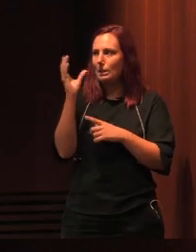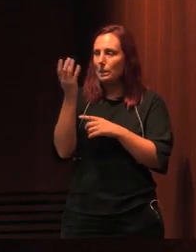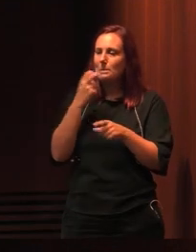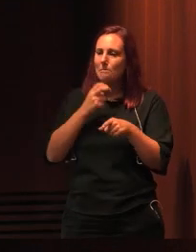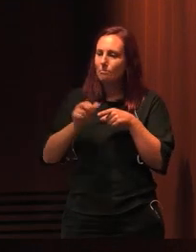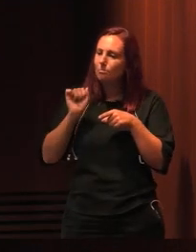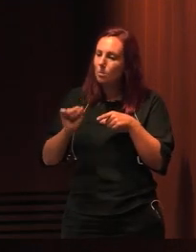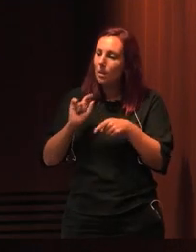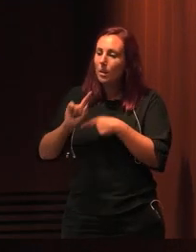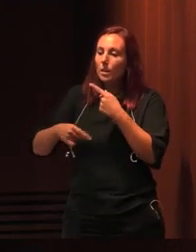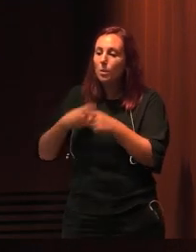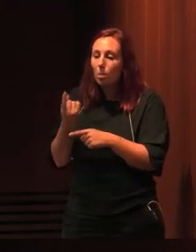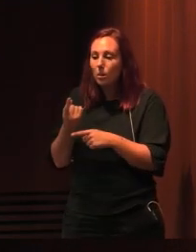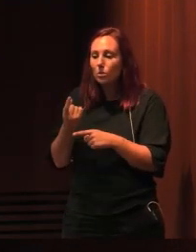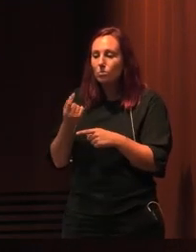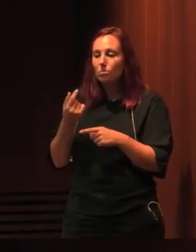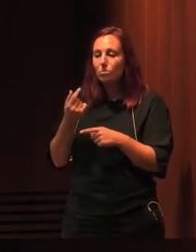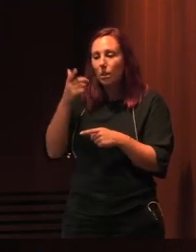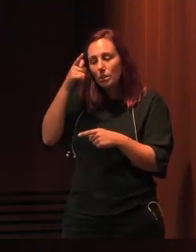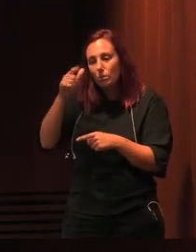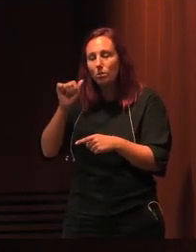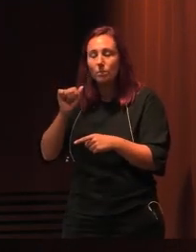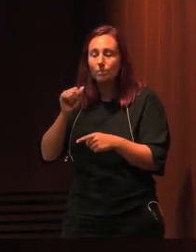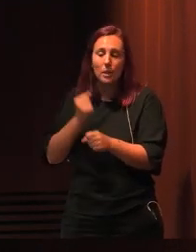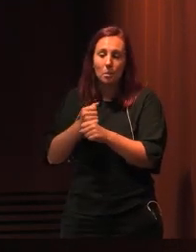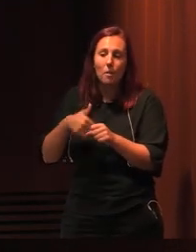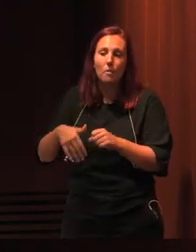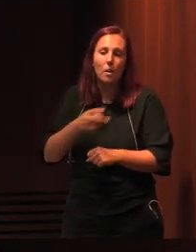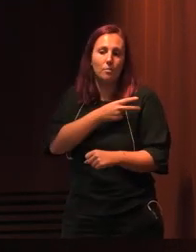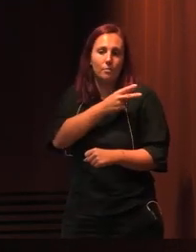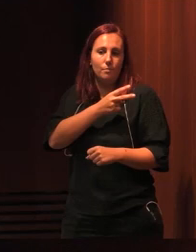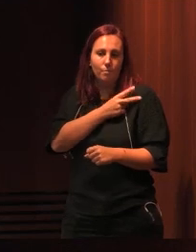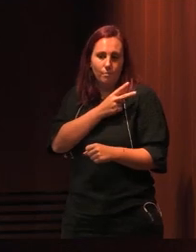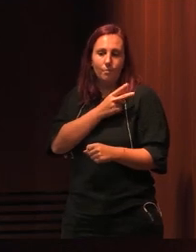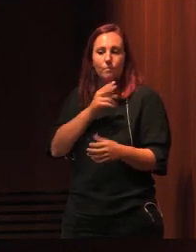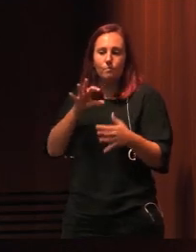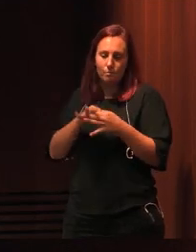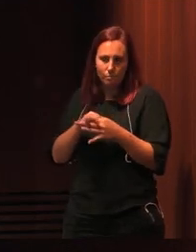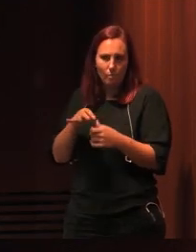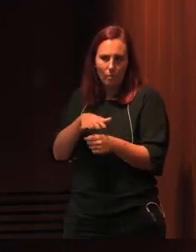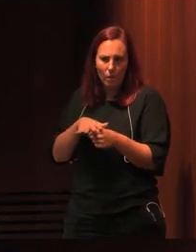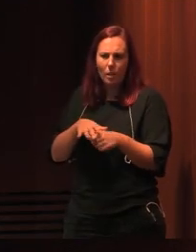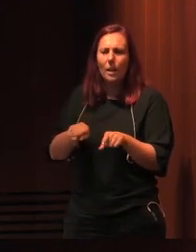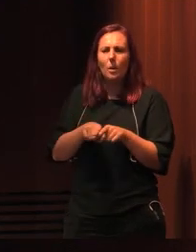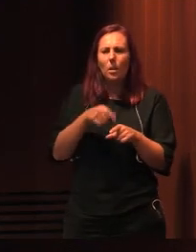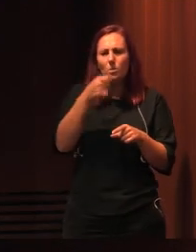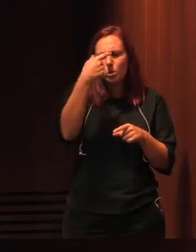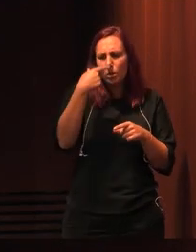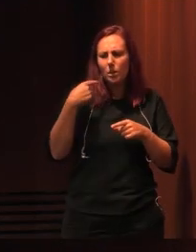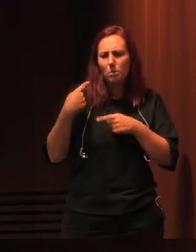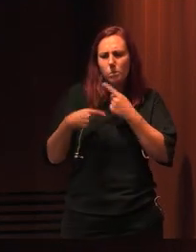como professor catedrático de uma das grandes instituições portuguesas. Mas esta história é típica. Só não é típica no contorno